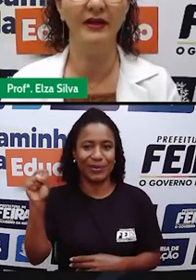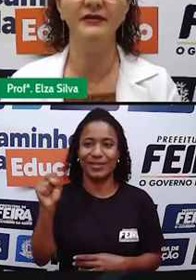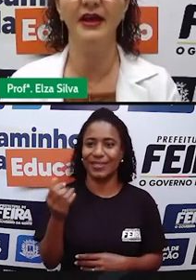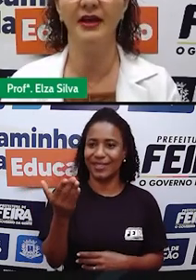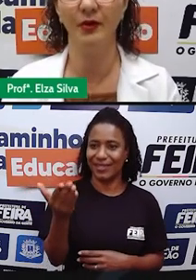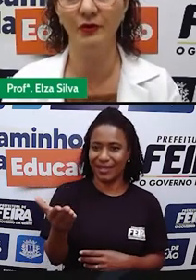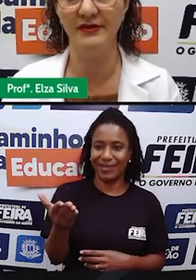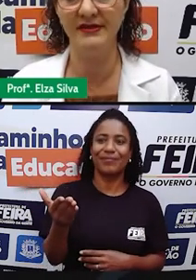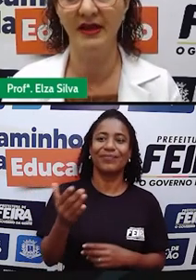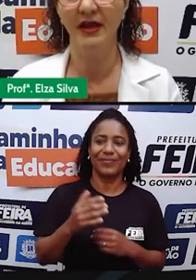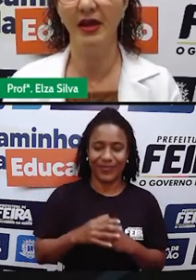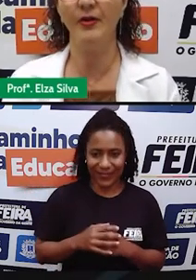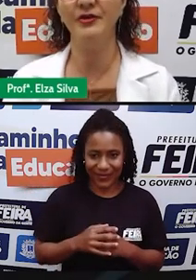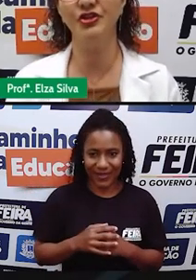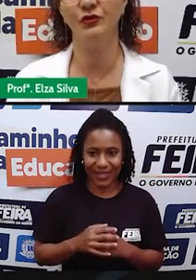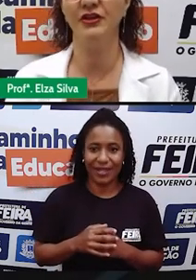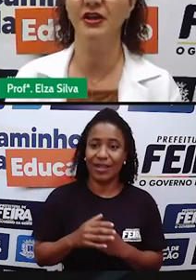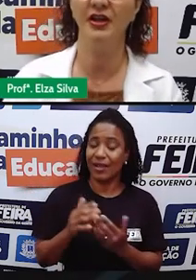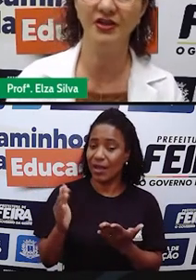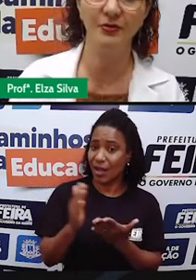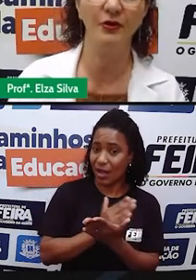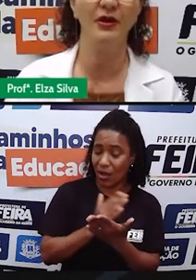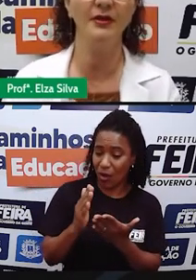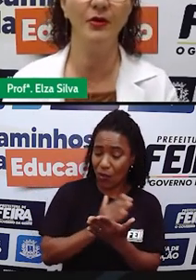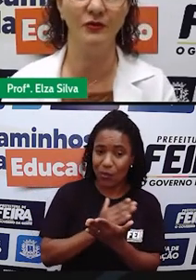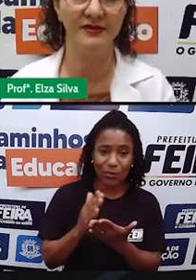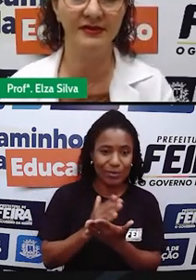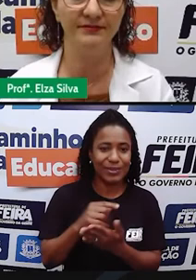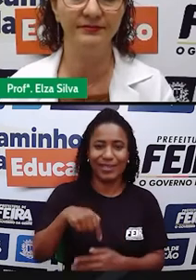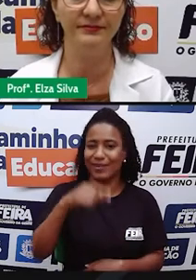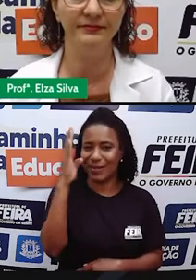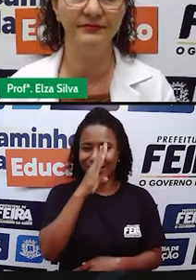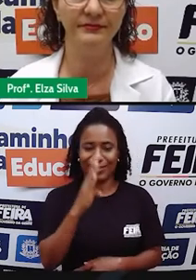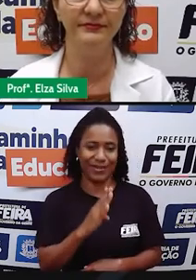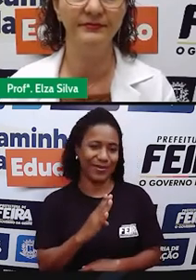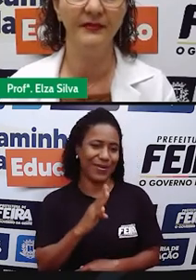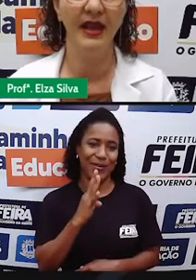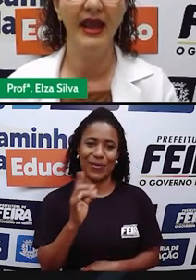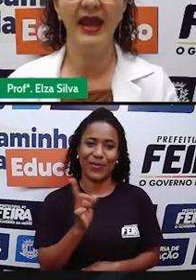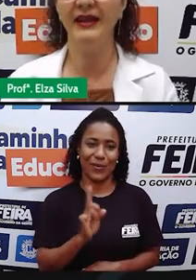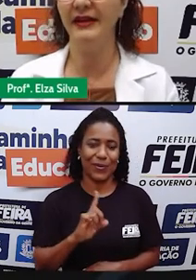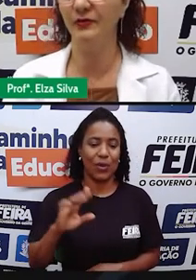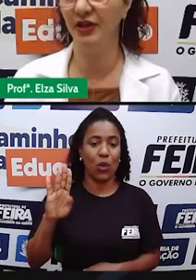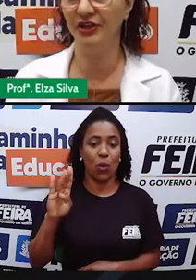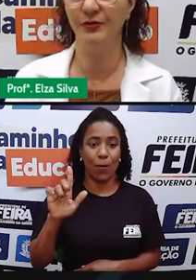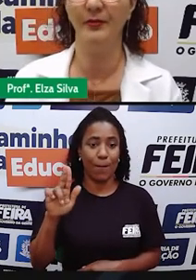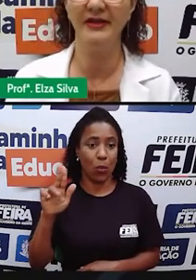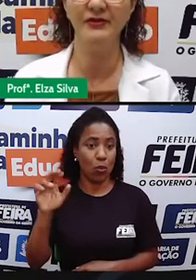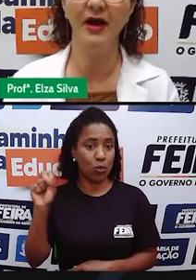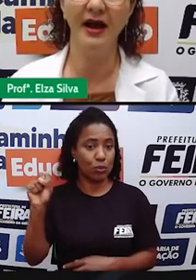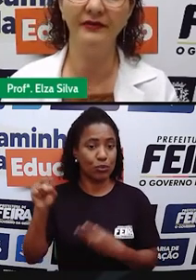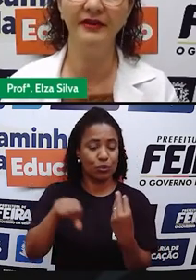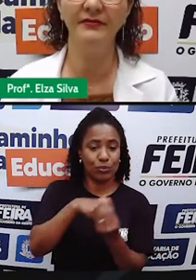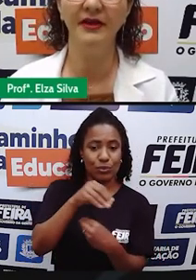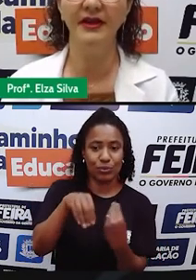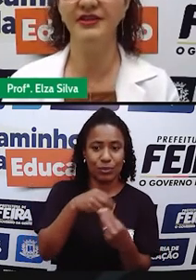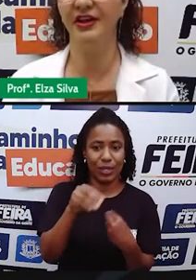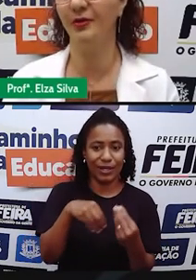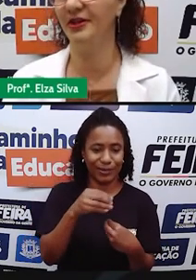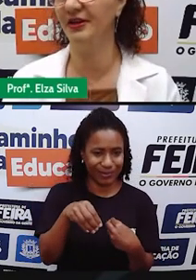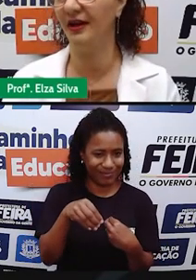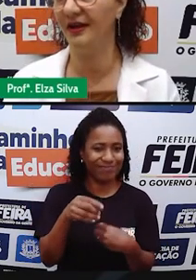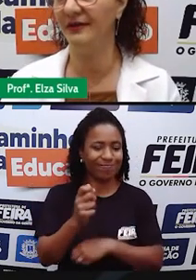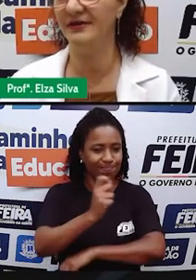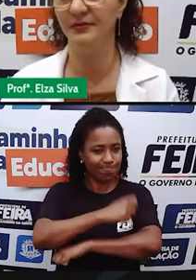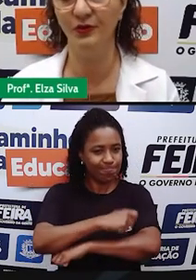Rhythm and Blues, que é uma mistura de ritmo e blues. Ele tem um ritmo mais suave e